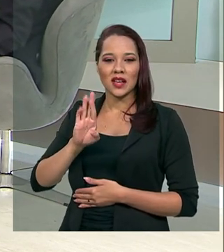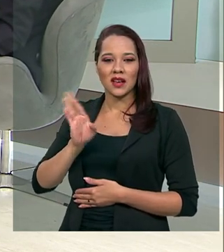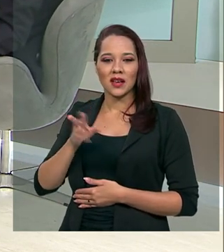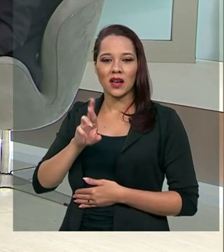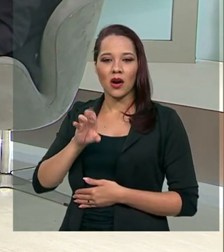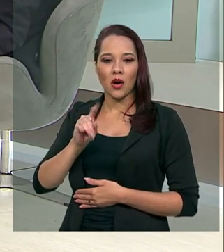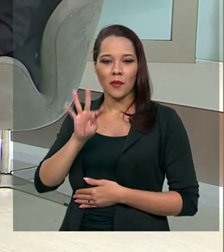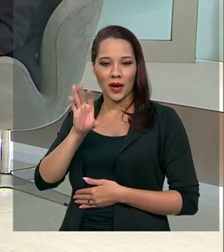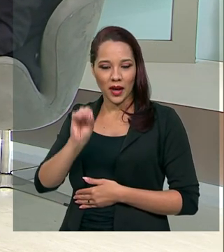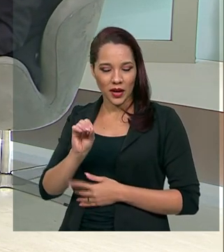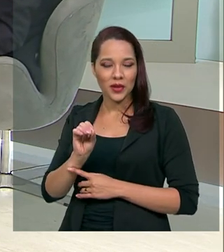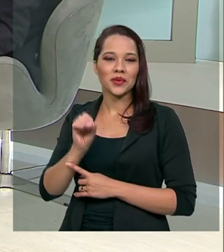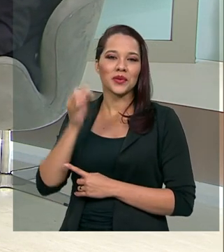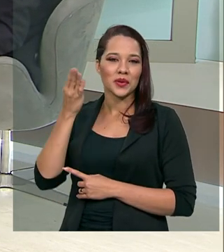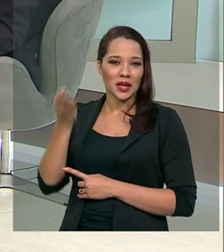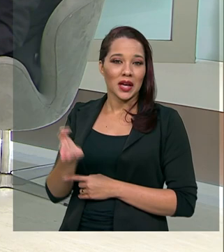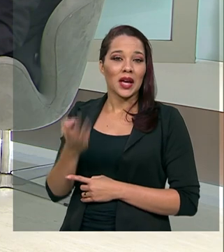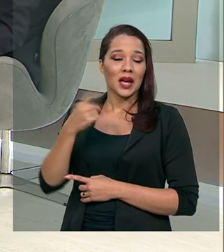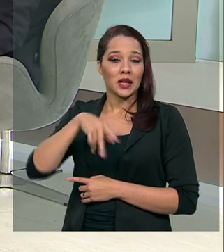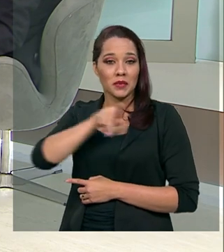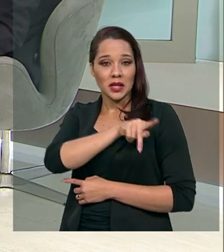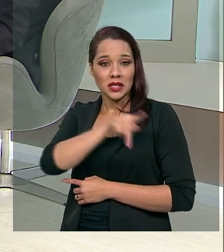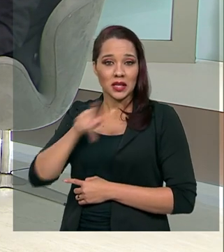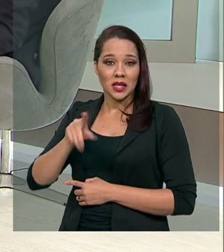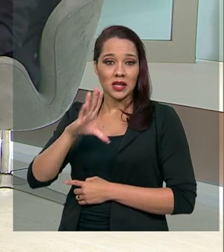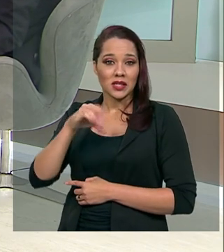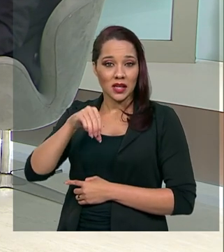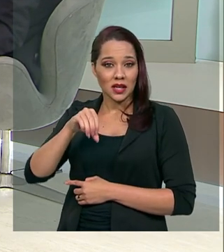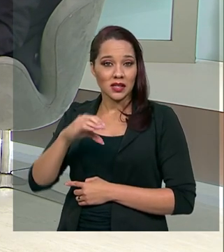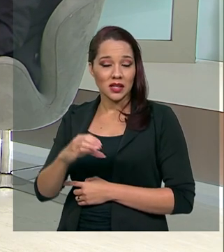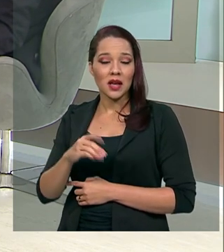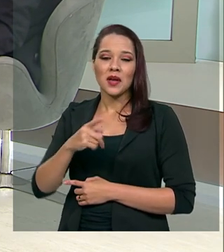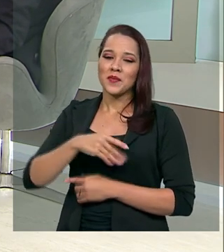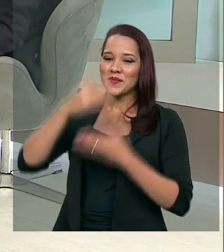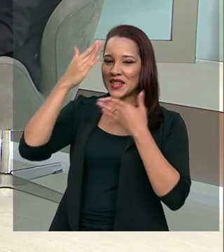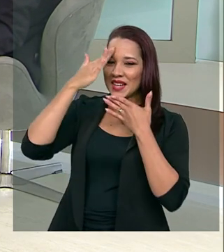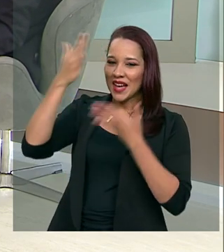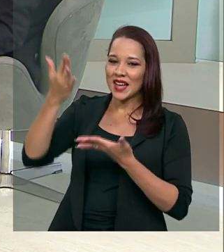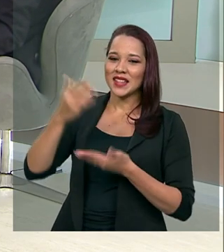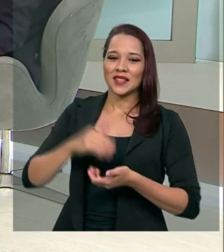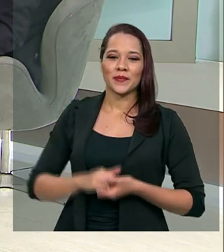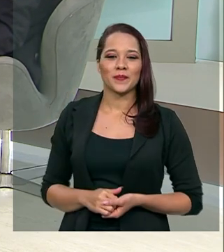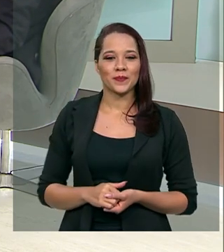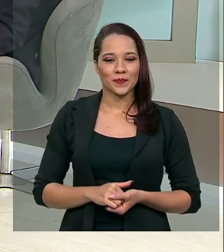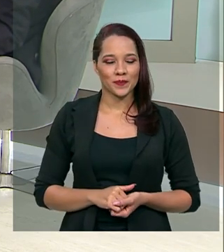presidente da Confederação Nacional de Bens, Serviços e Turismo. Muito obrigado pela presença, presidente.